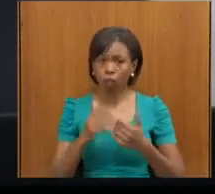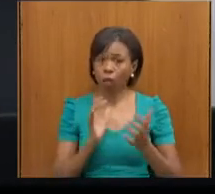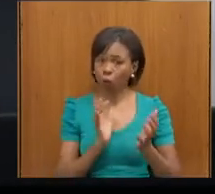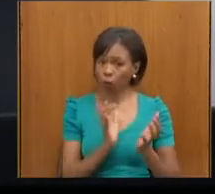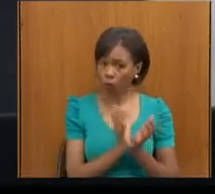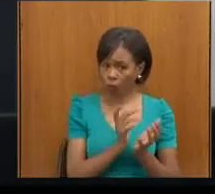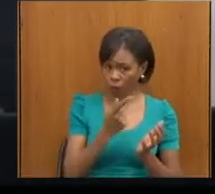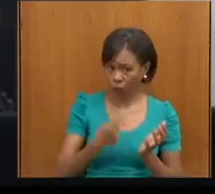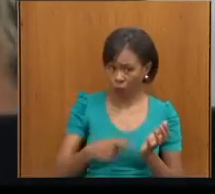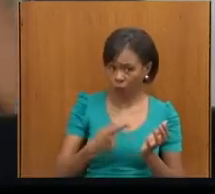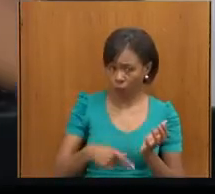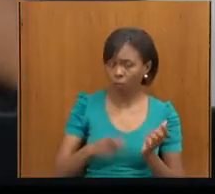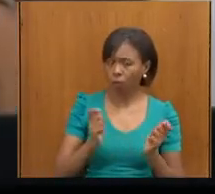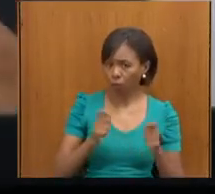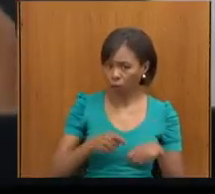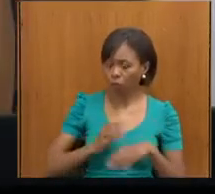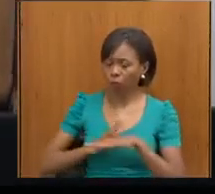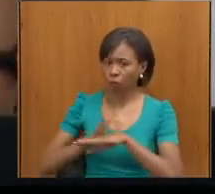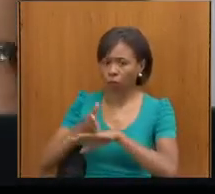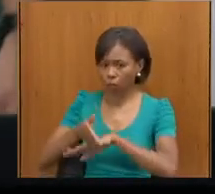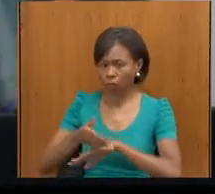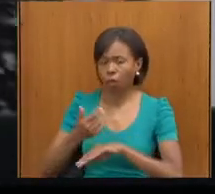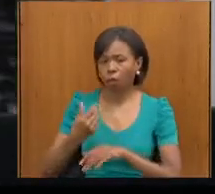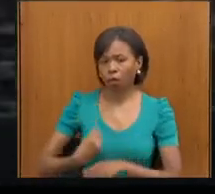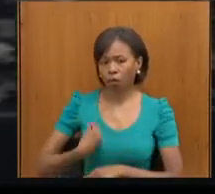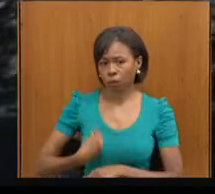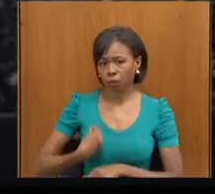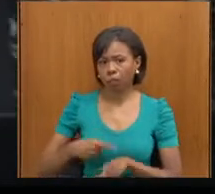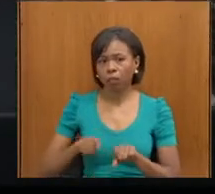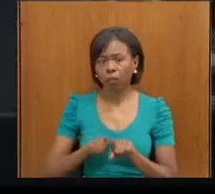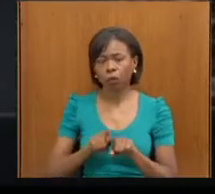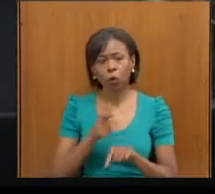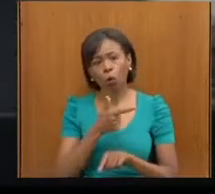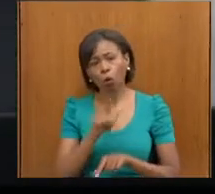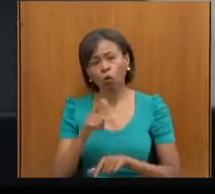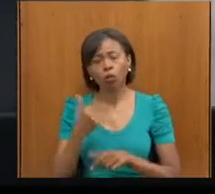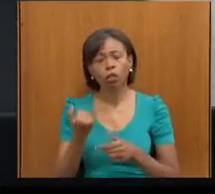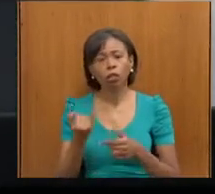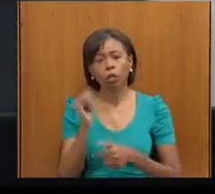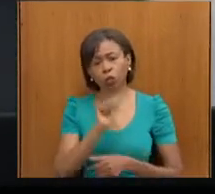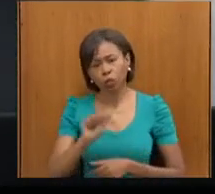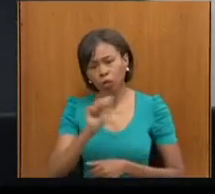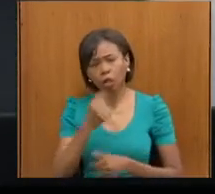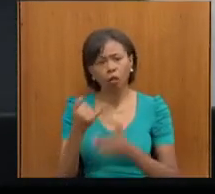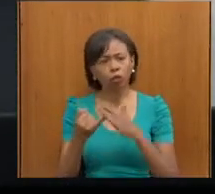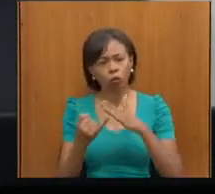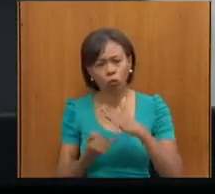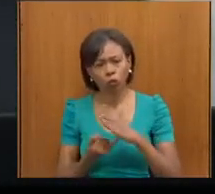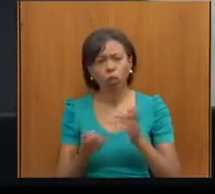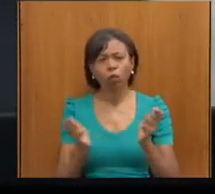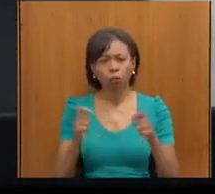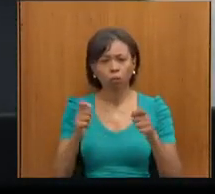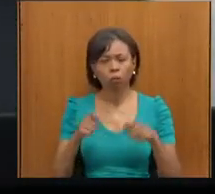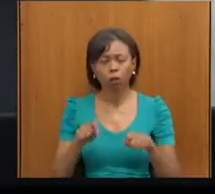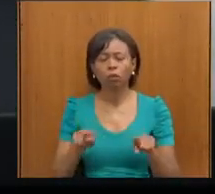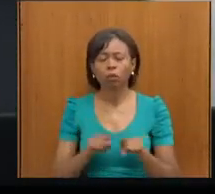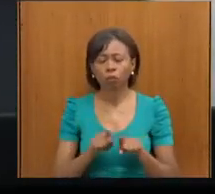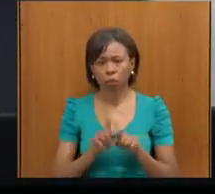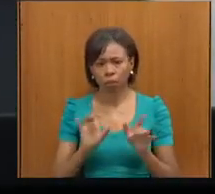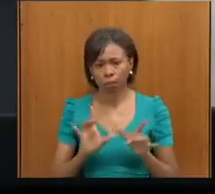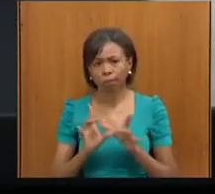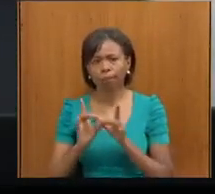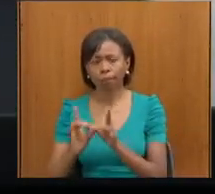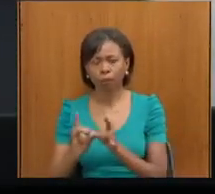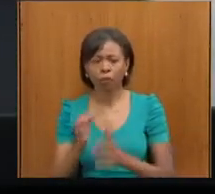ajudando aí no convite a instituições que fizeram parte dessa história. Então fica essa sugestão ao